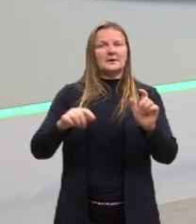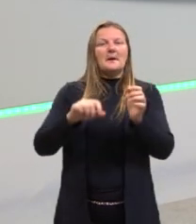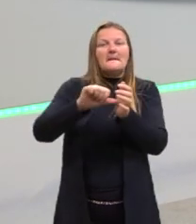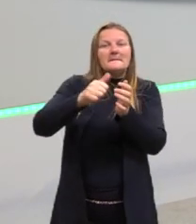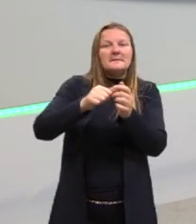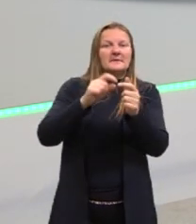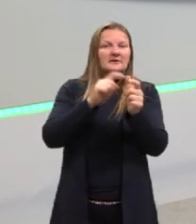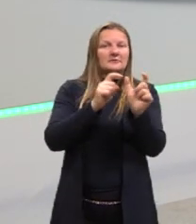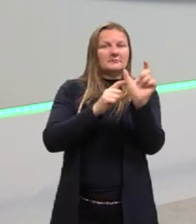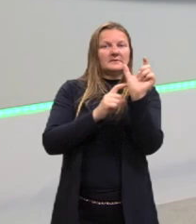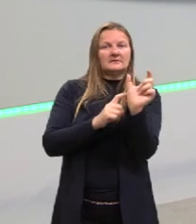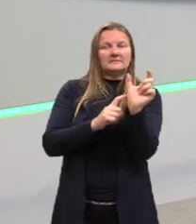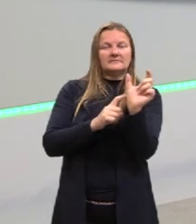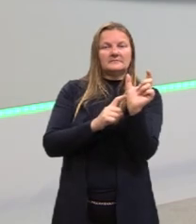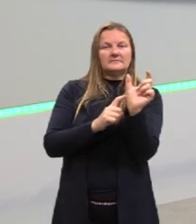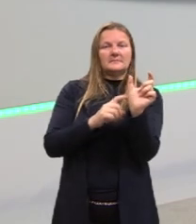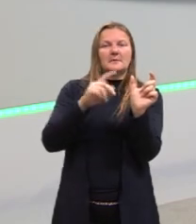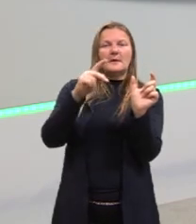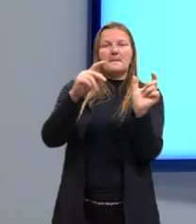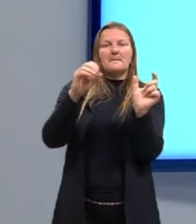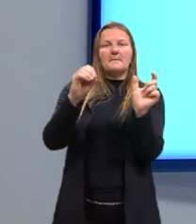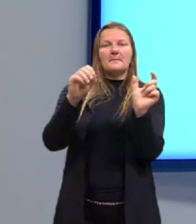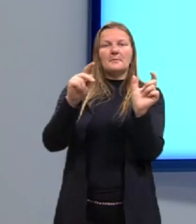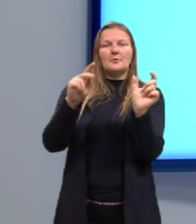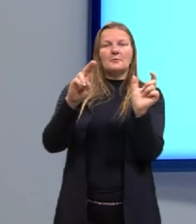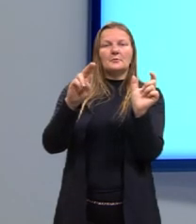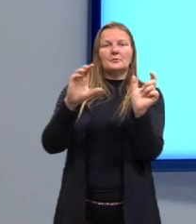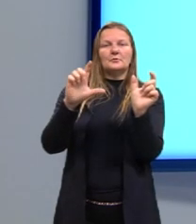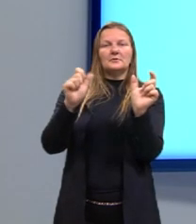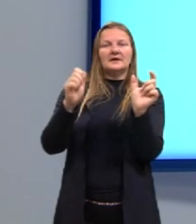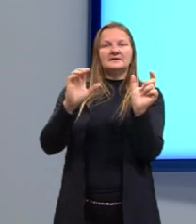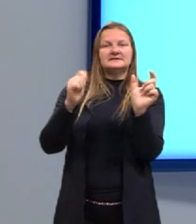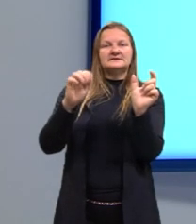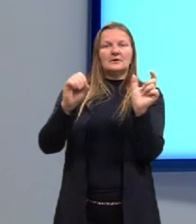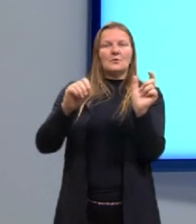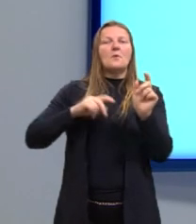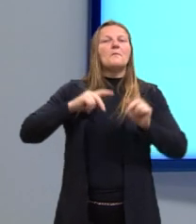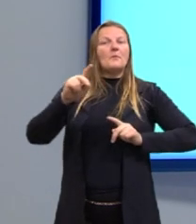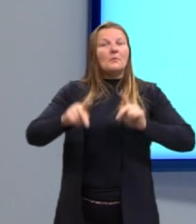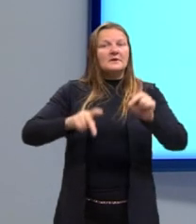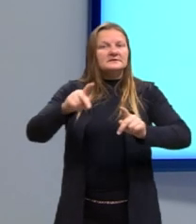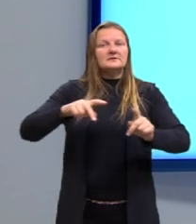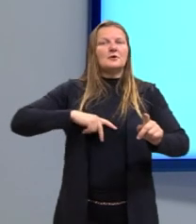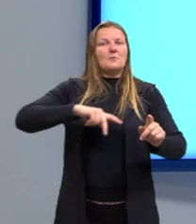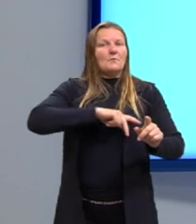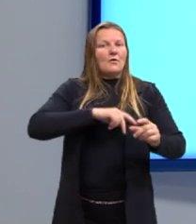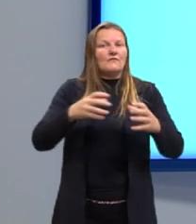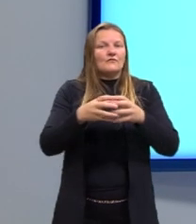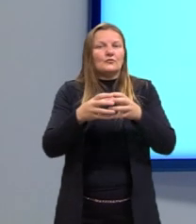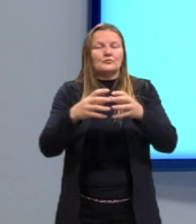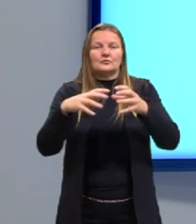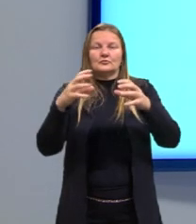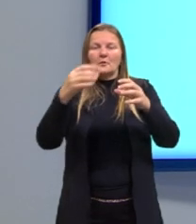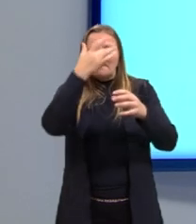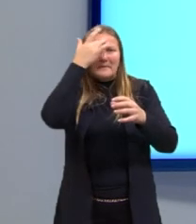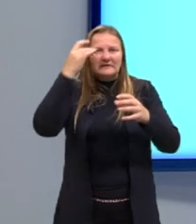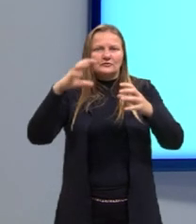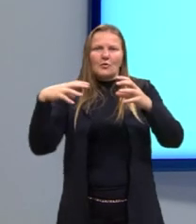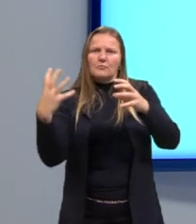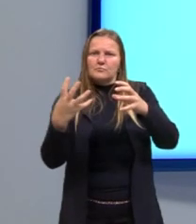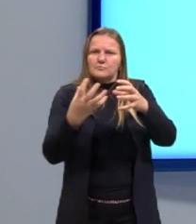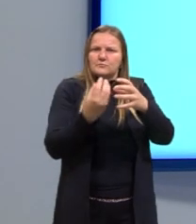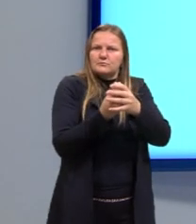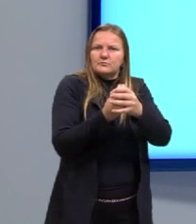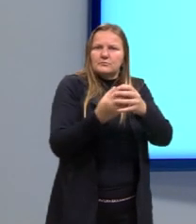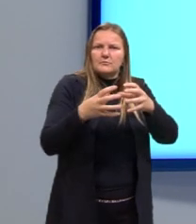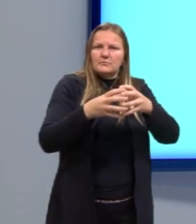primeiro dos termos, então, é a população. A gente até já ouviu falar nesse termo, né? População. Mas vamos ver o que representa